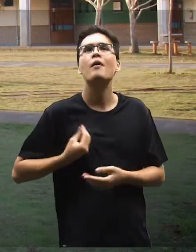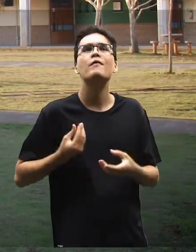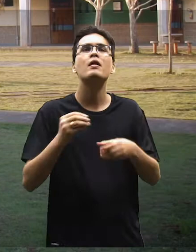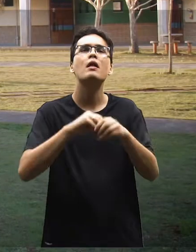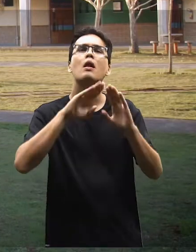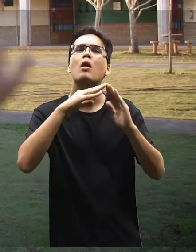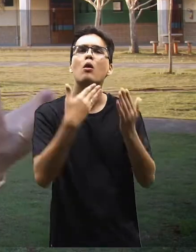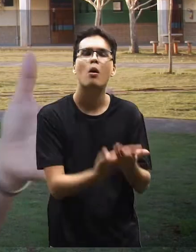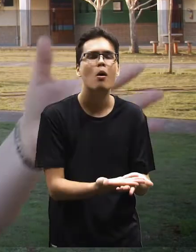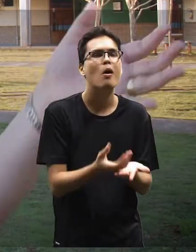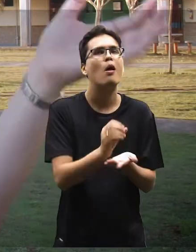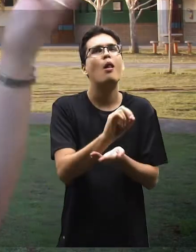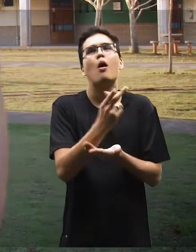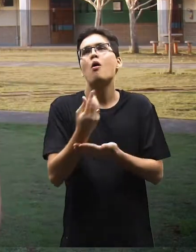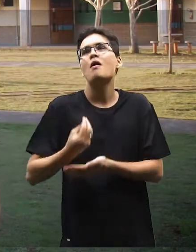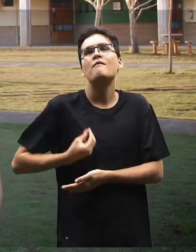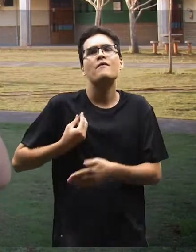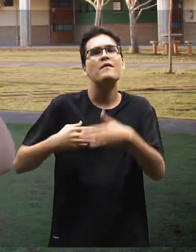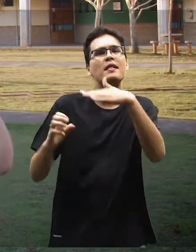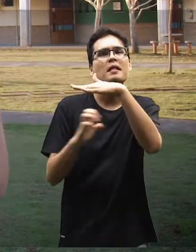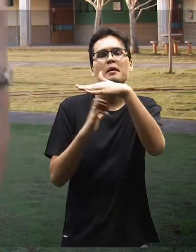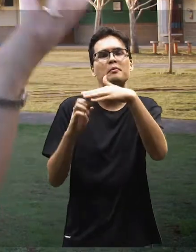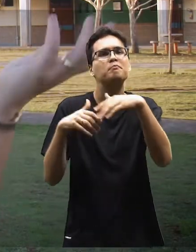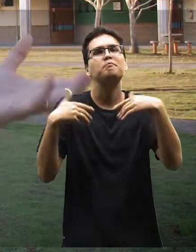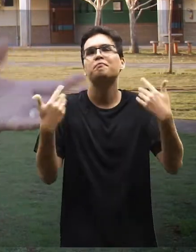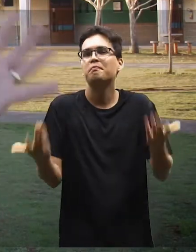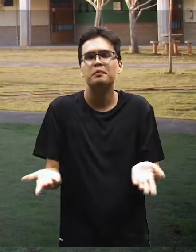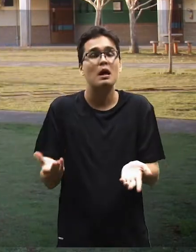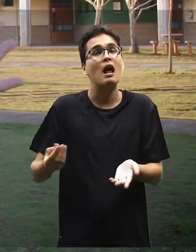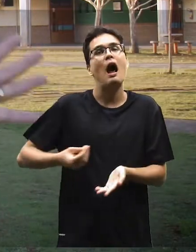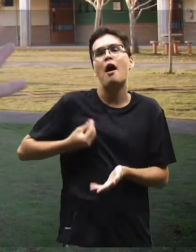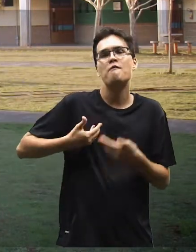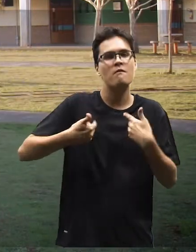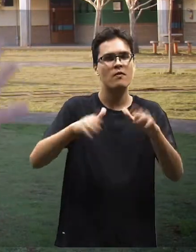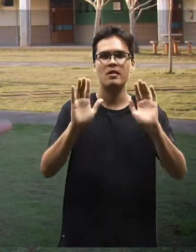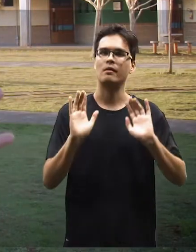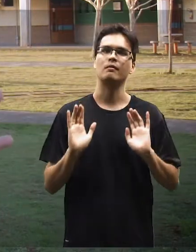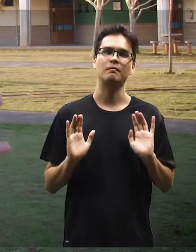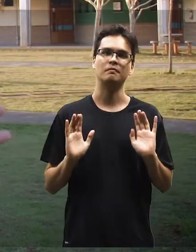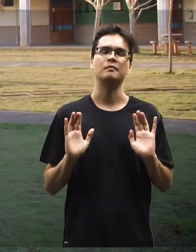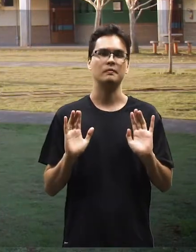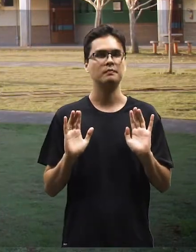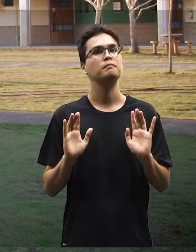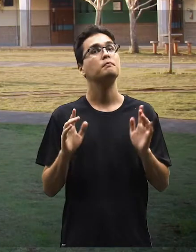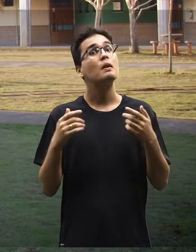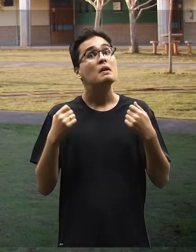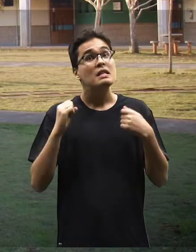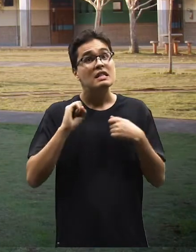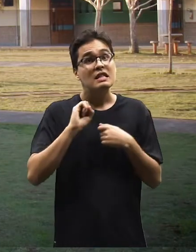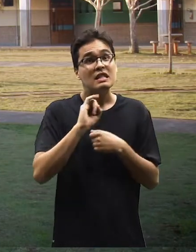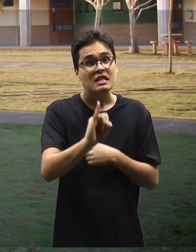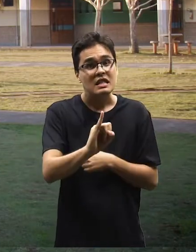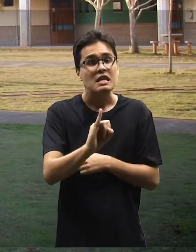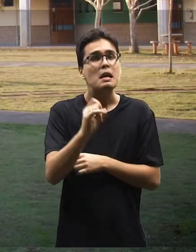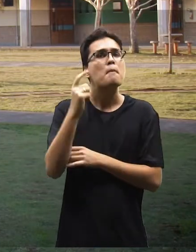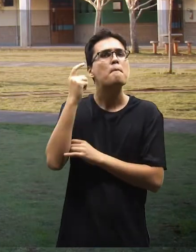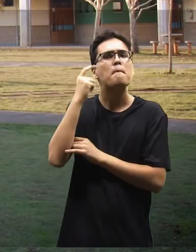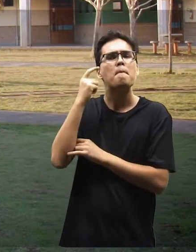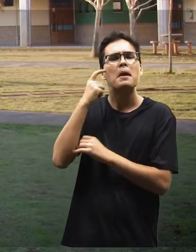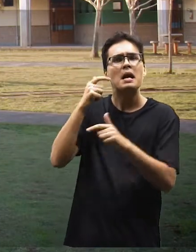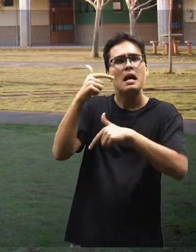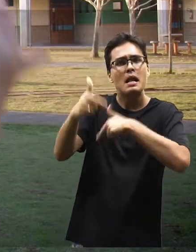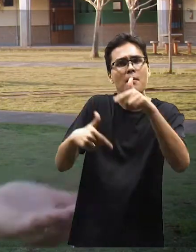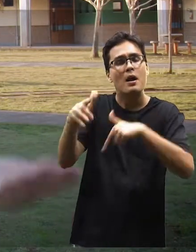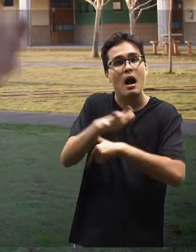a vida nas escolas, seja a vida nas empresas, enfim, para a vida. Então, quem realmente